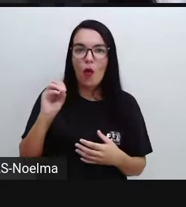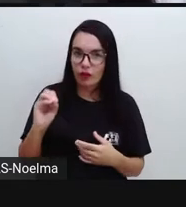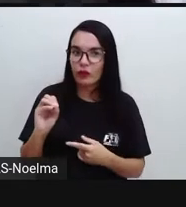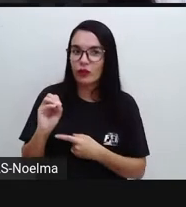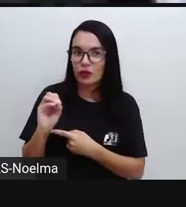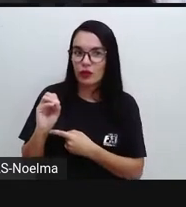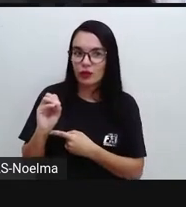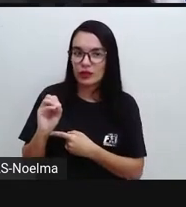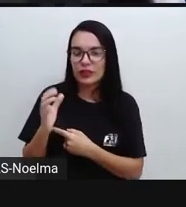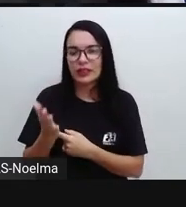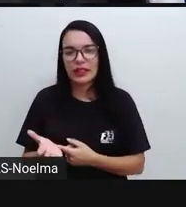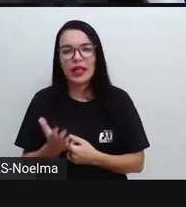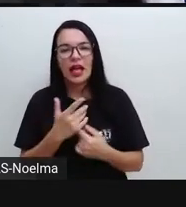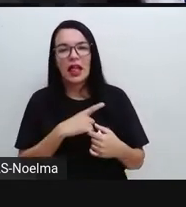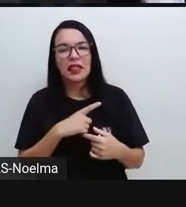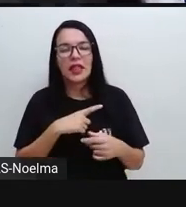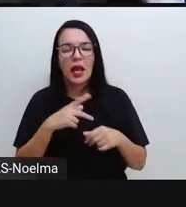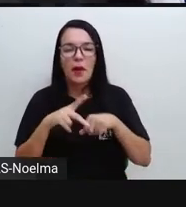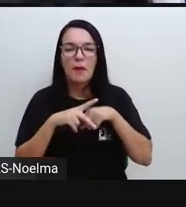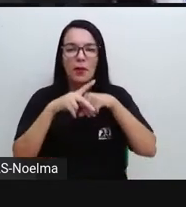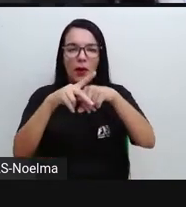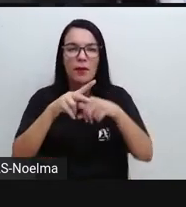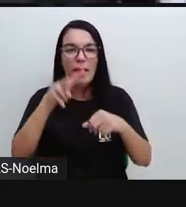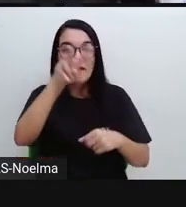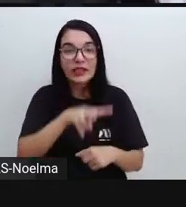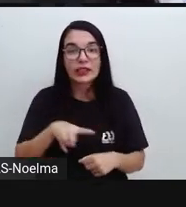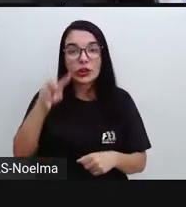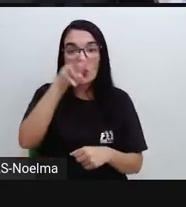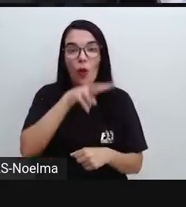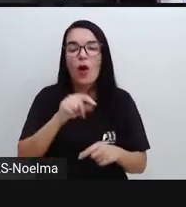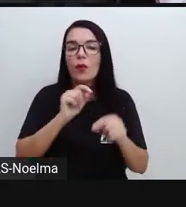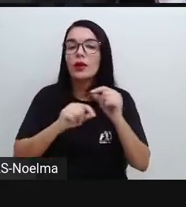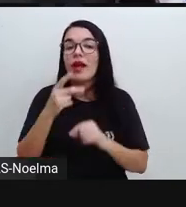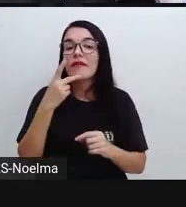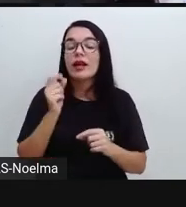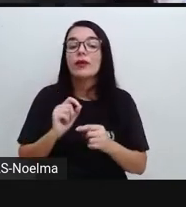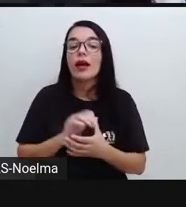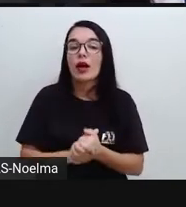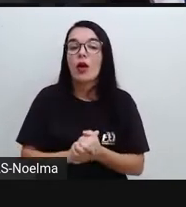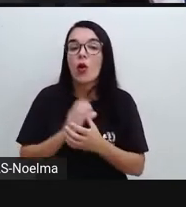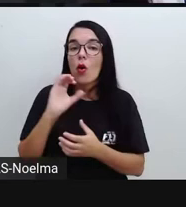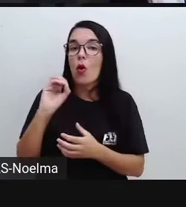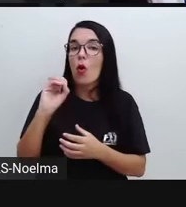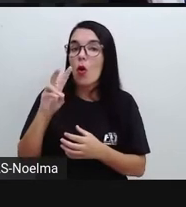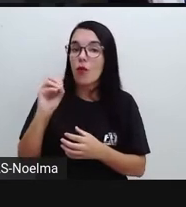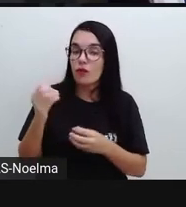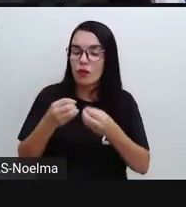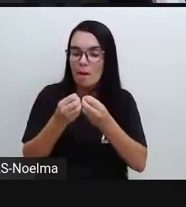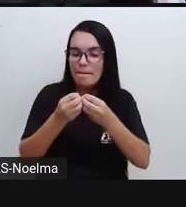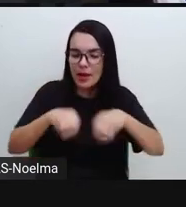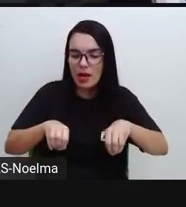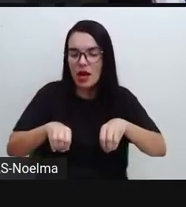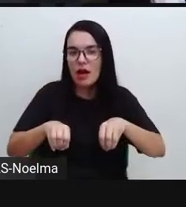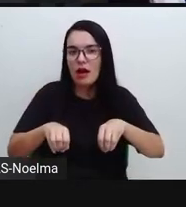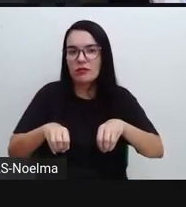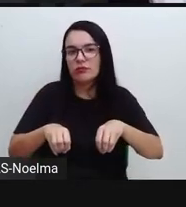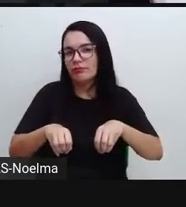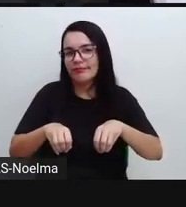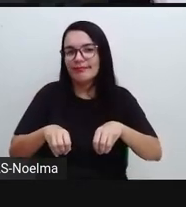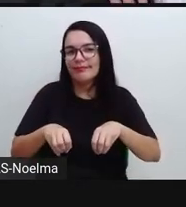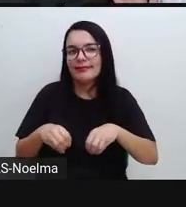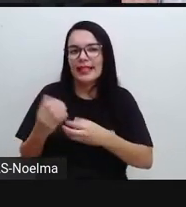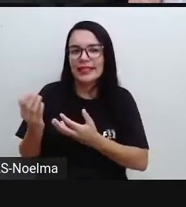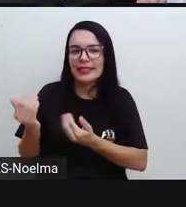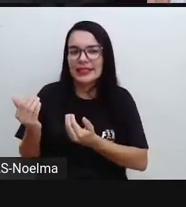um poema visual que se fala sobre o quê? Sobre o ovo, né? Ovo Novelo.